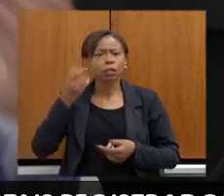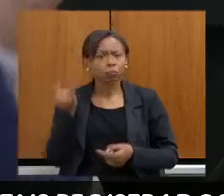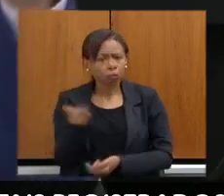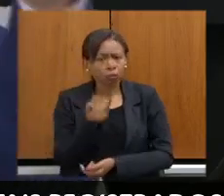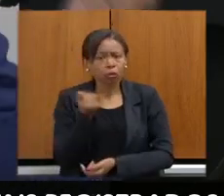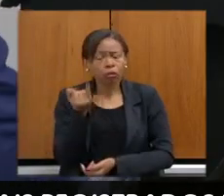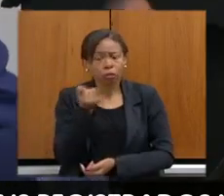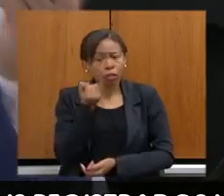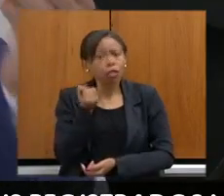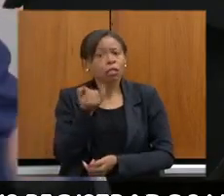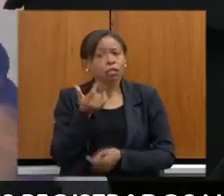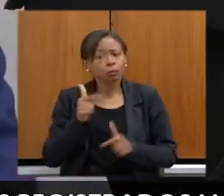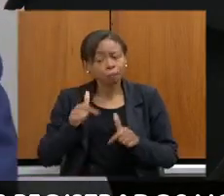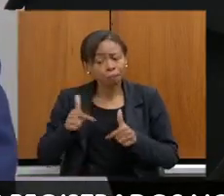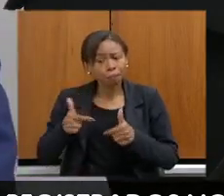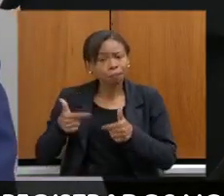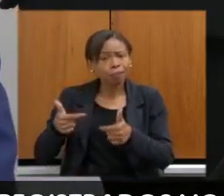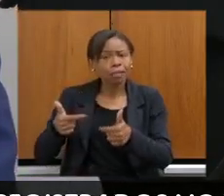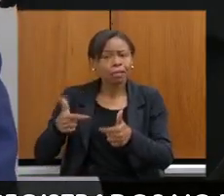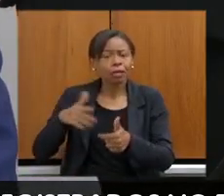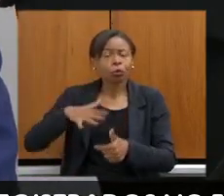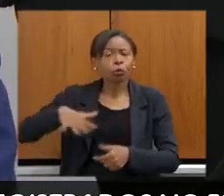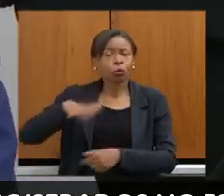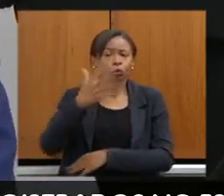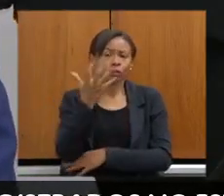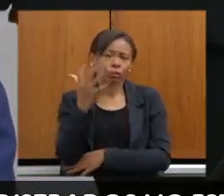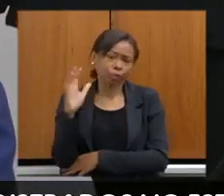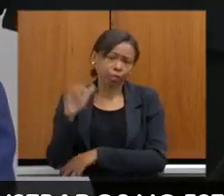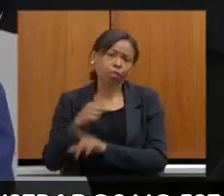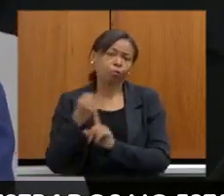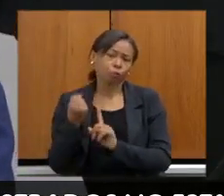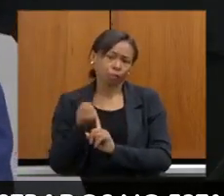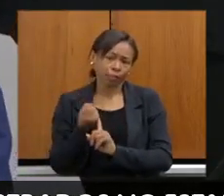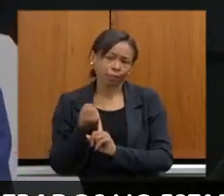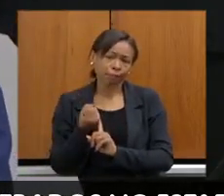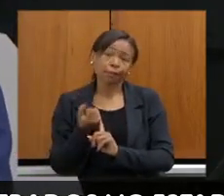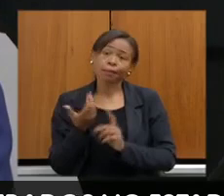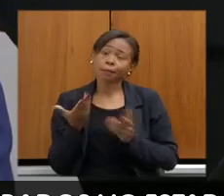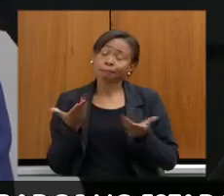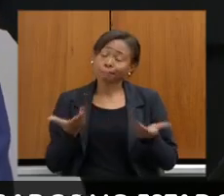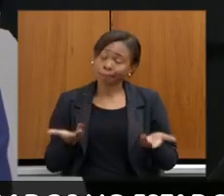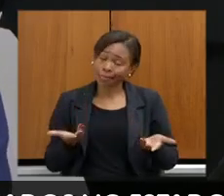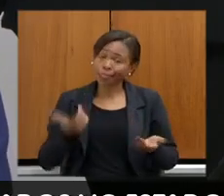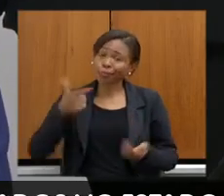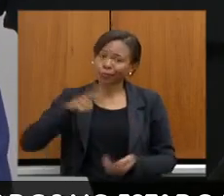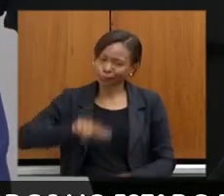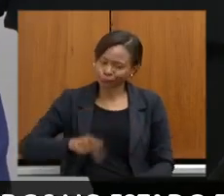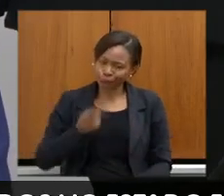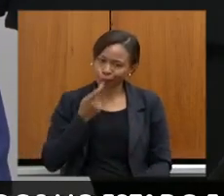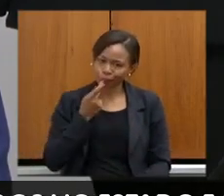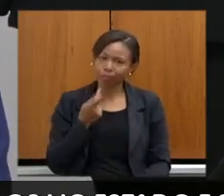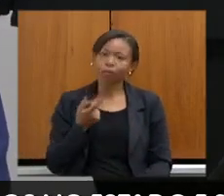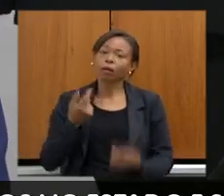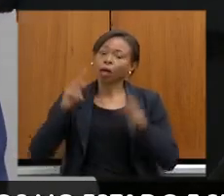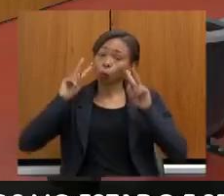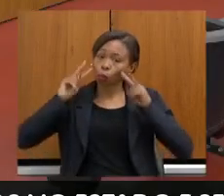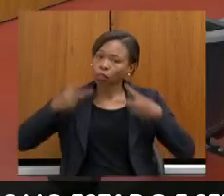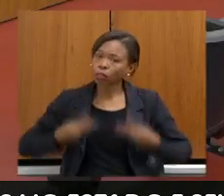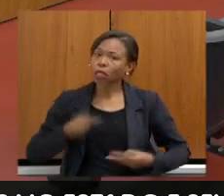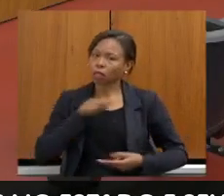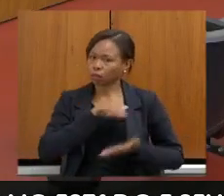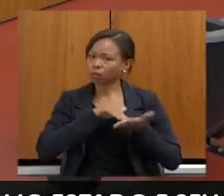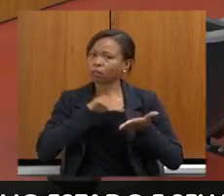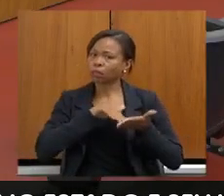significativas em prol do meio ambiente, em prol da sociedade. Volto a dizer, é necessário o nosso reconhecimento em relação à